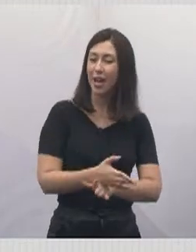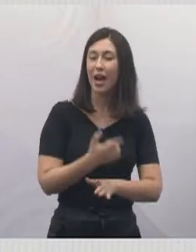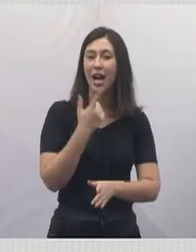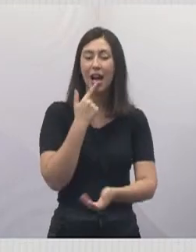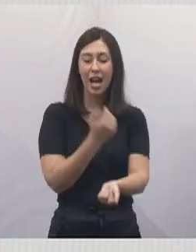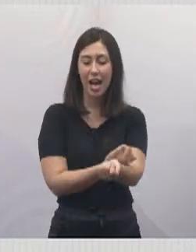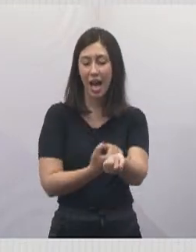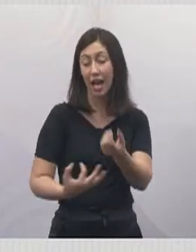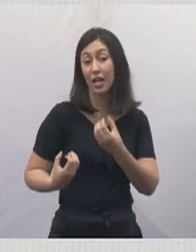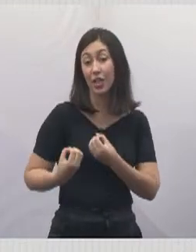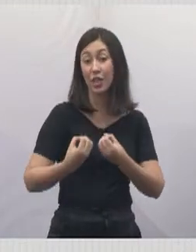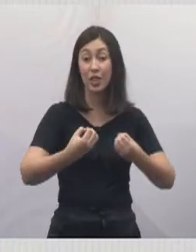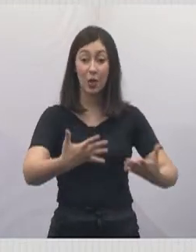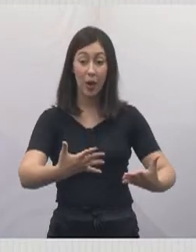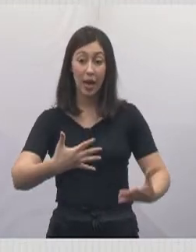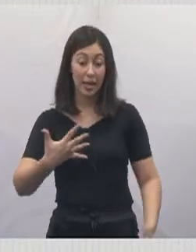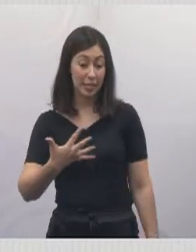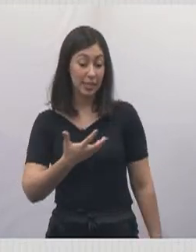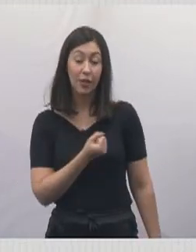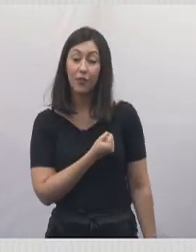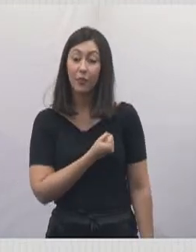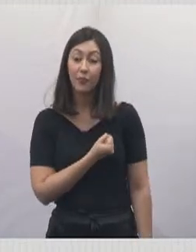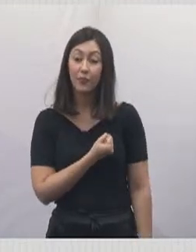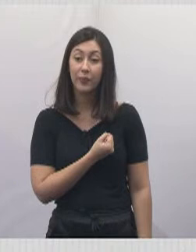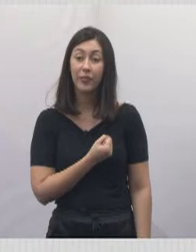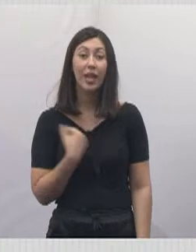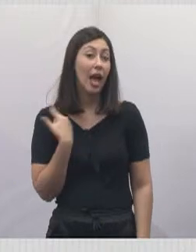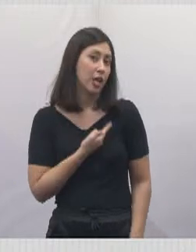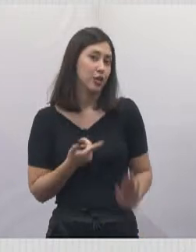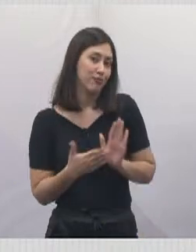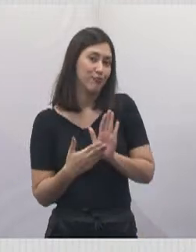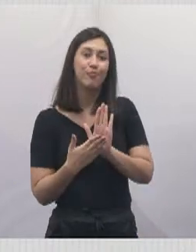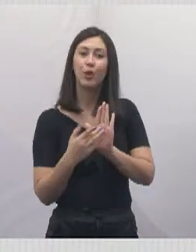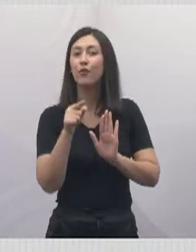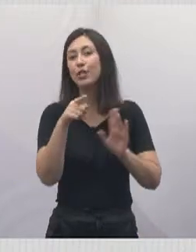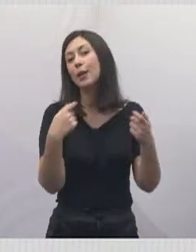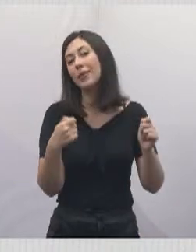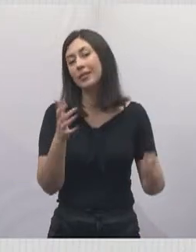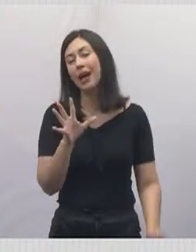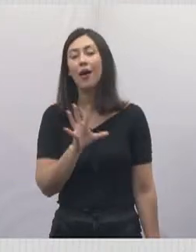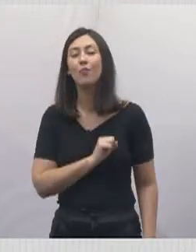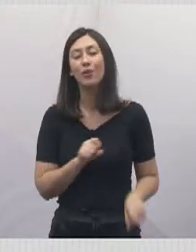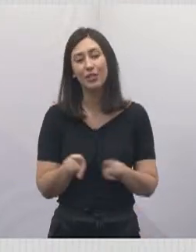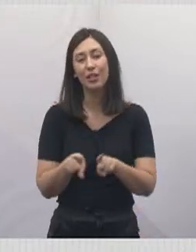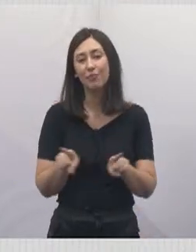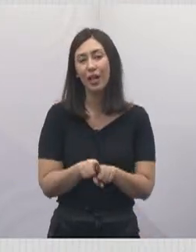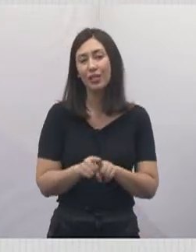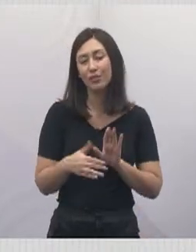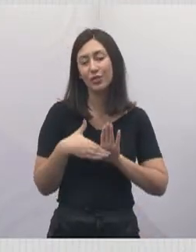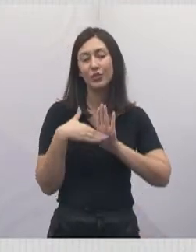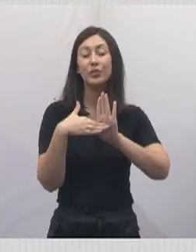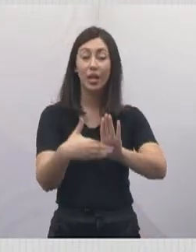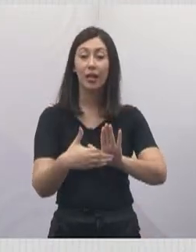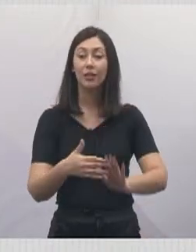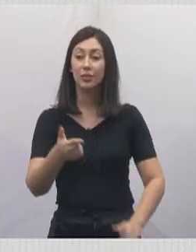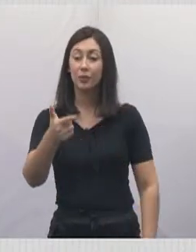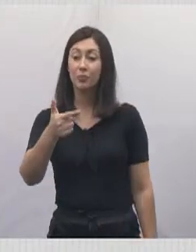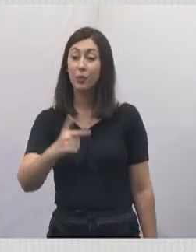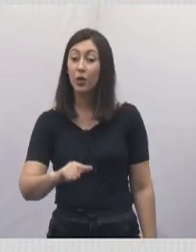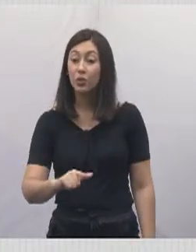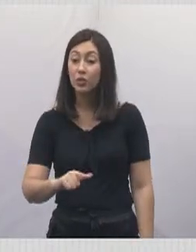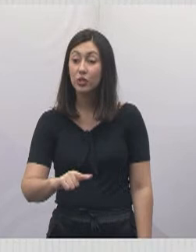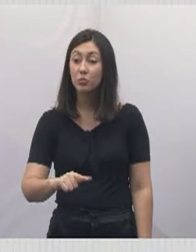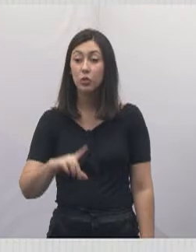doação de sangue e salvar vidas. A gente propõe, mas basta você ter esse amor no coração e fazer a sua caridade. Próximo Doa